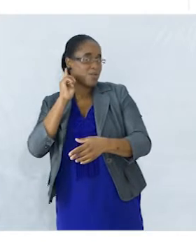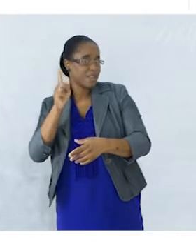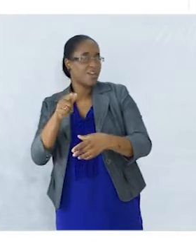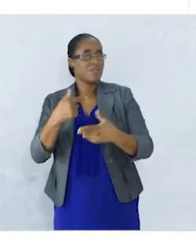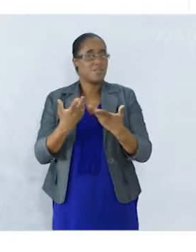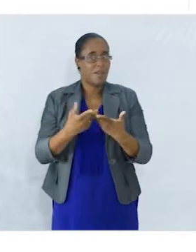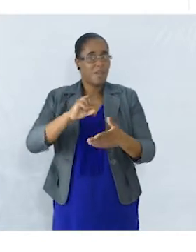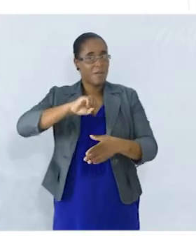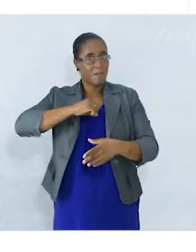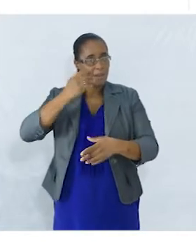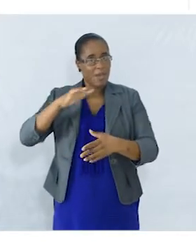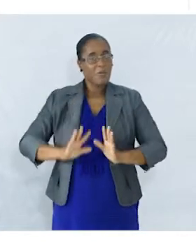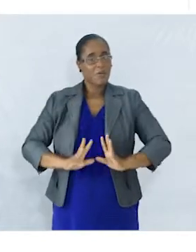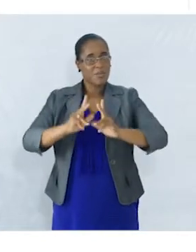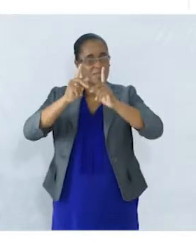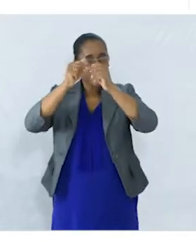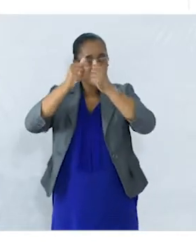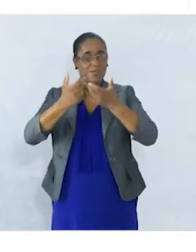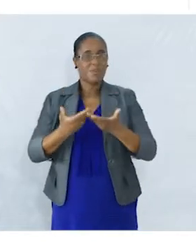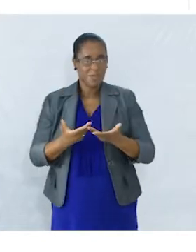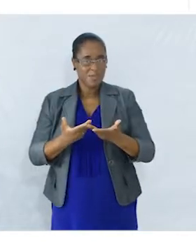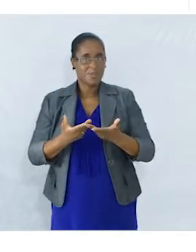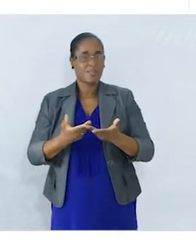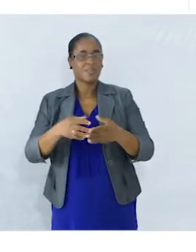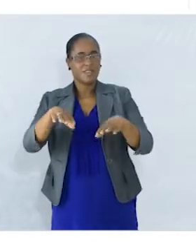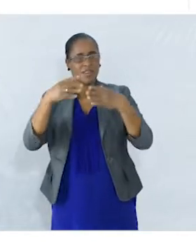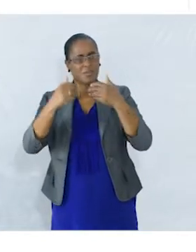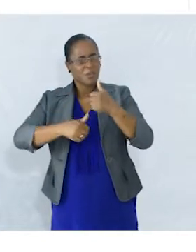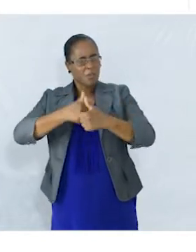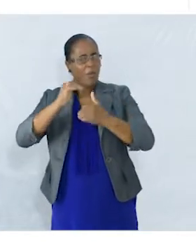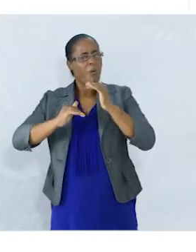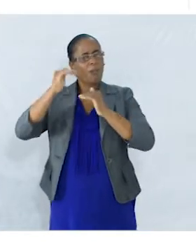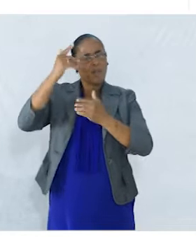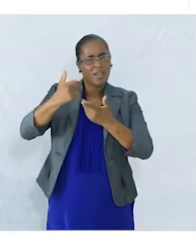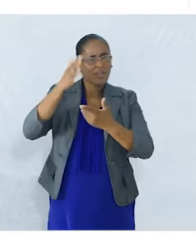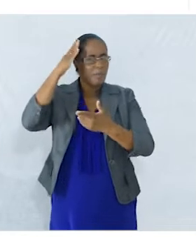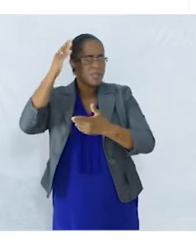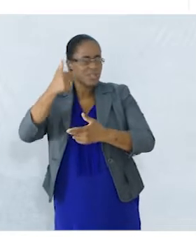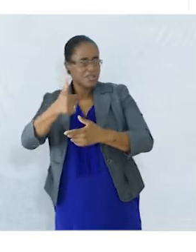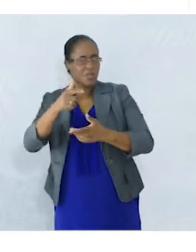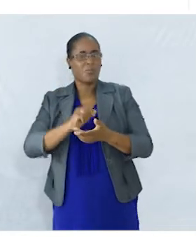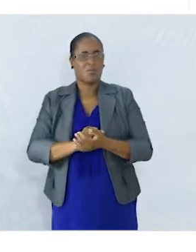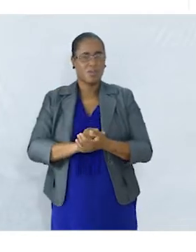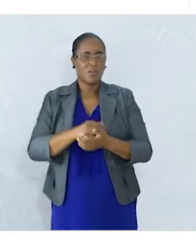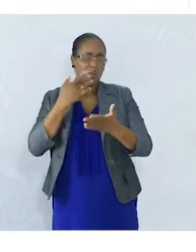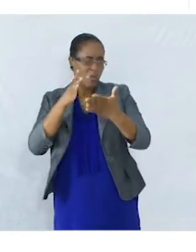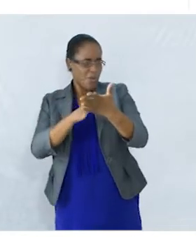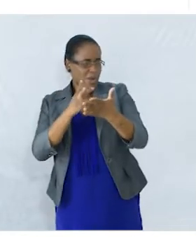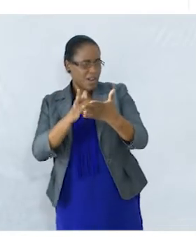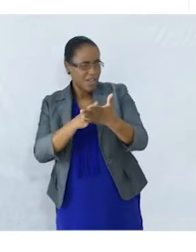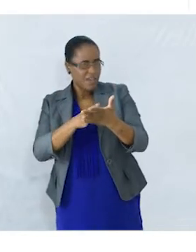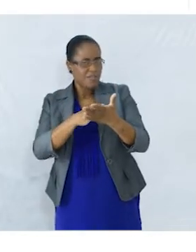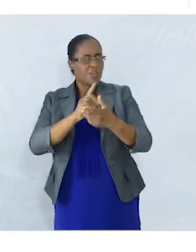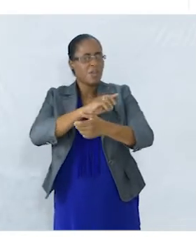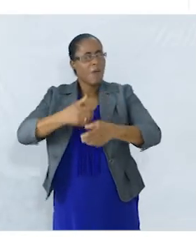importante para o meu crescimento Pois me enriquece, ativa a imaginação O